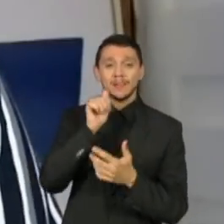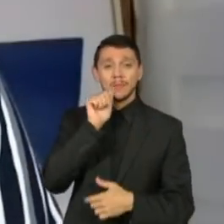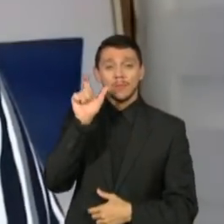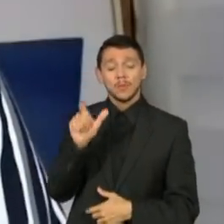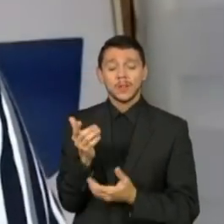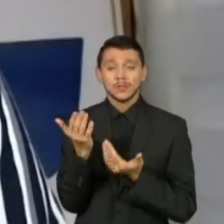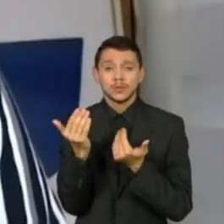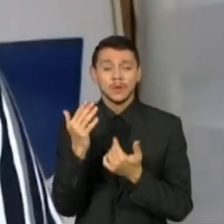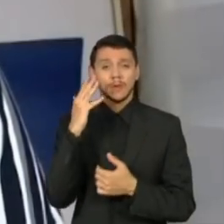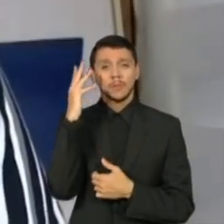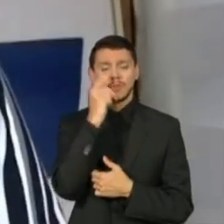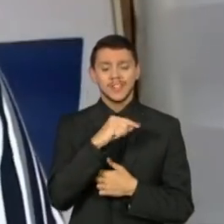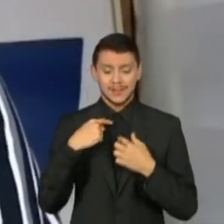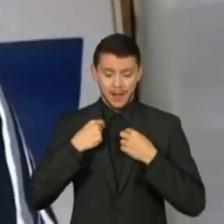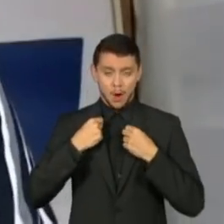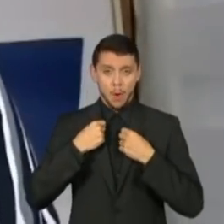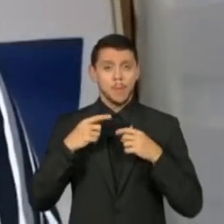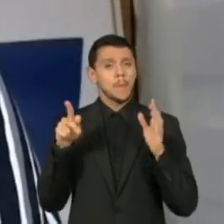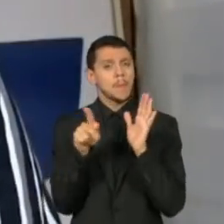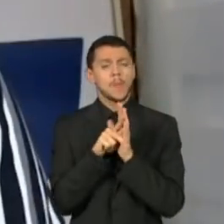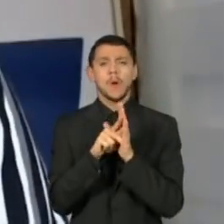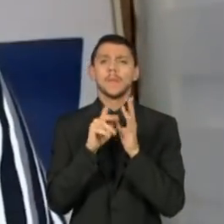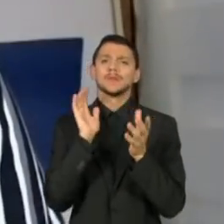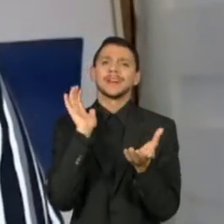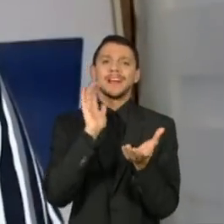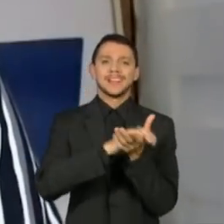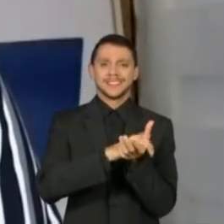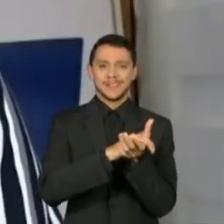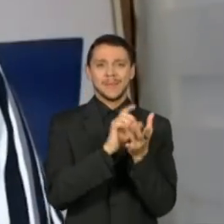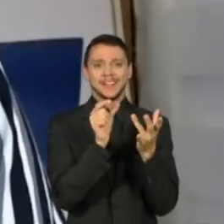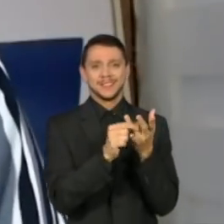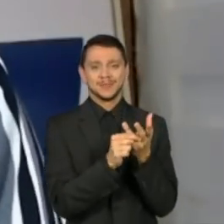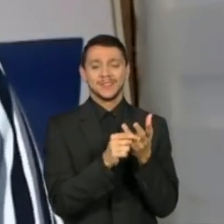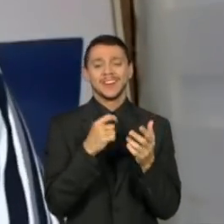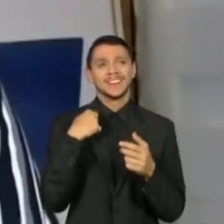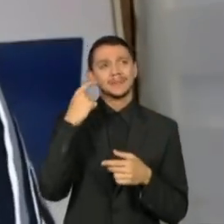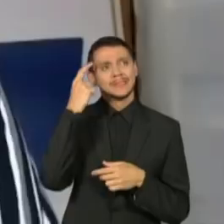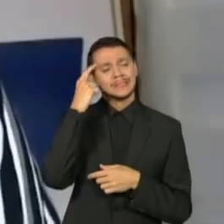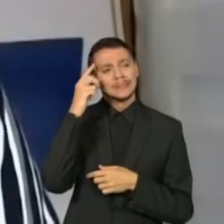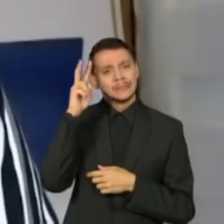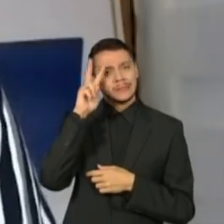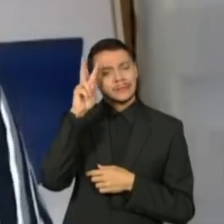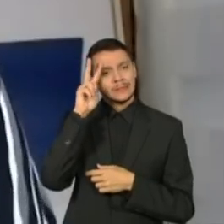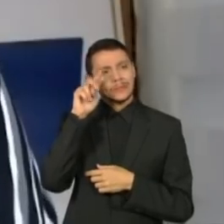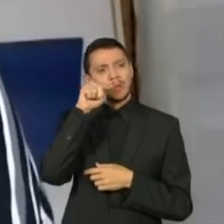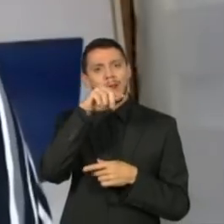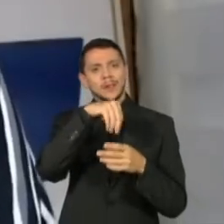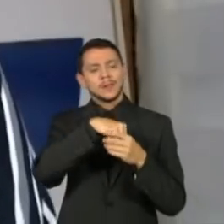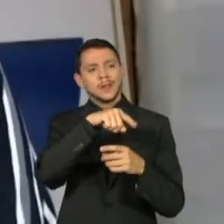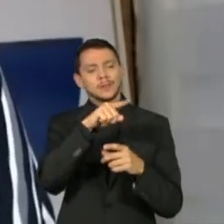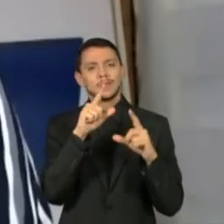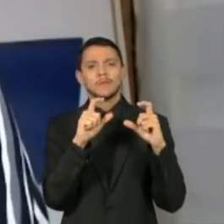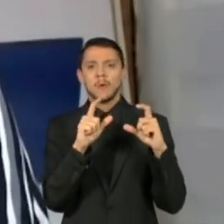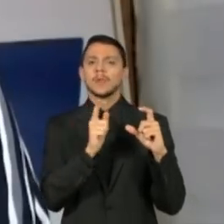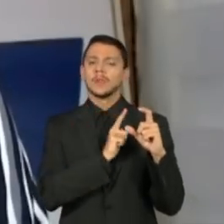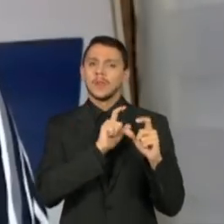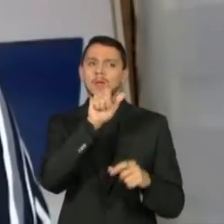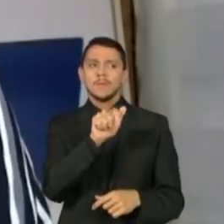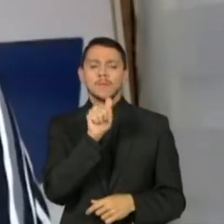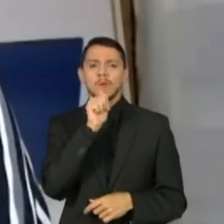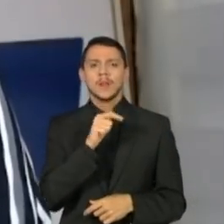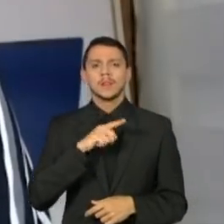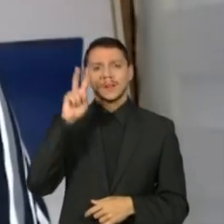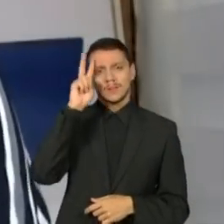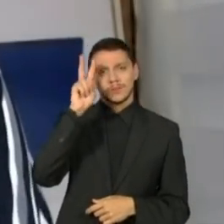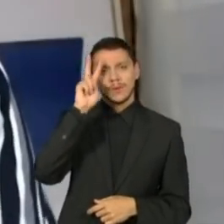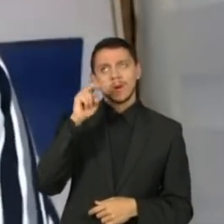vestida de noiva. E eu falei, meu Deus, qual é a história por trás dessa foto? E a primeira coisa que eu prometi para mim é que se um dia eu fosse